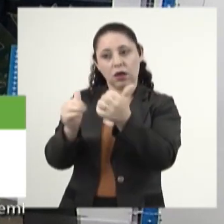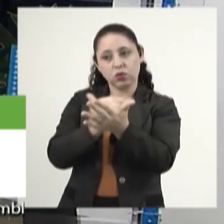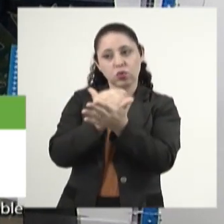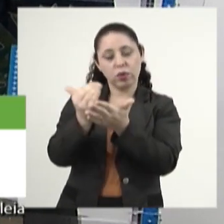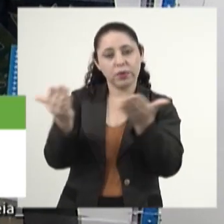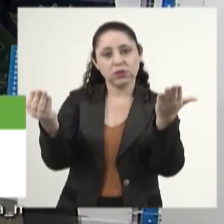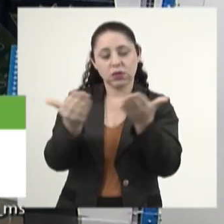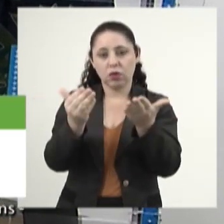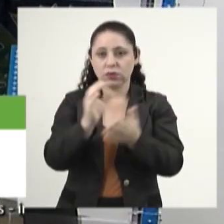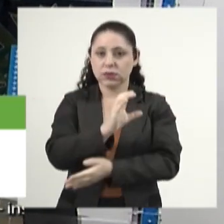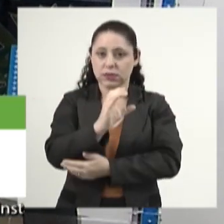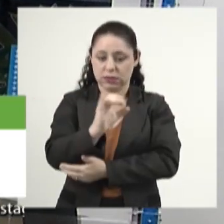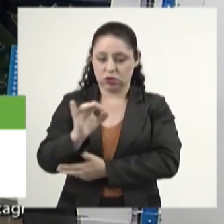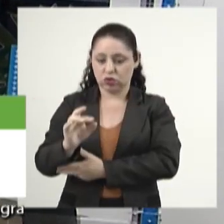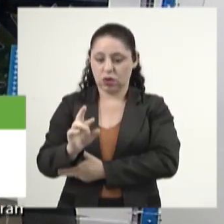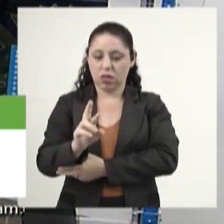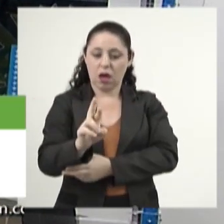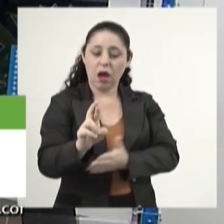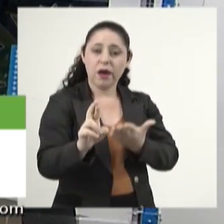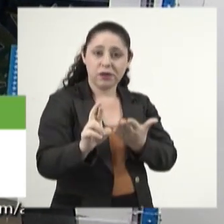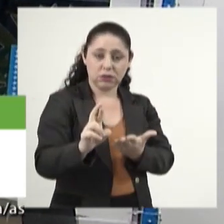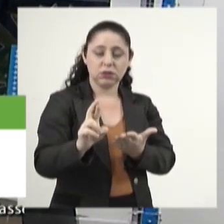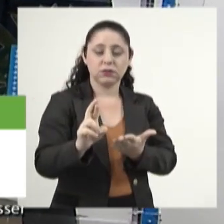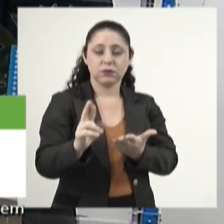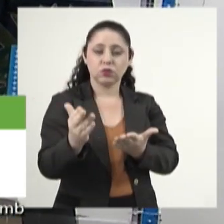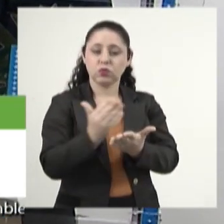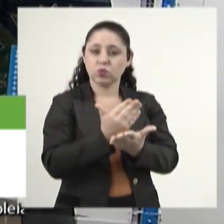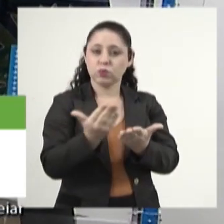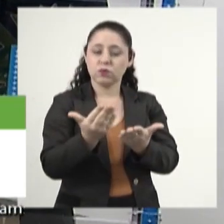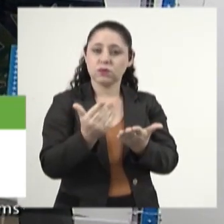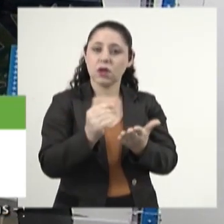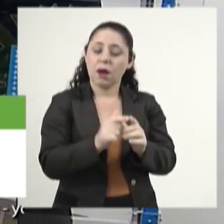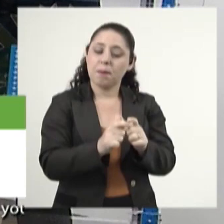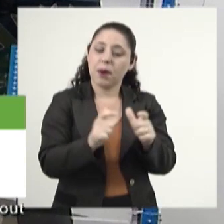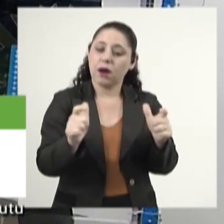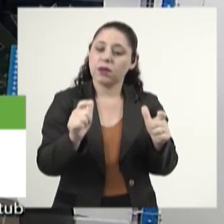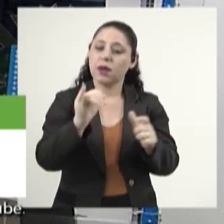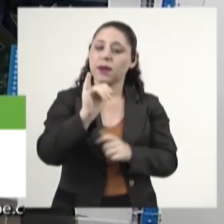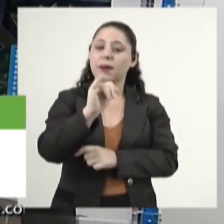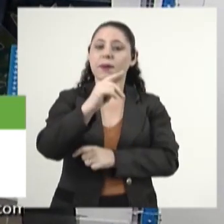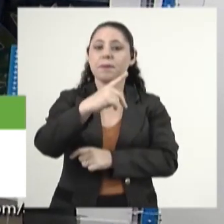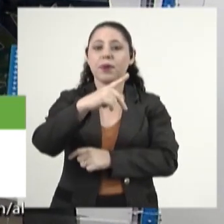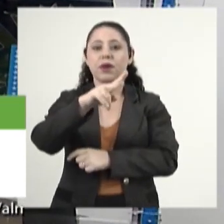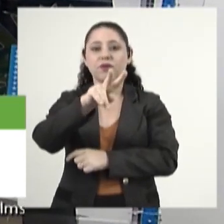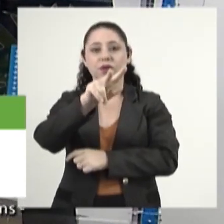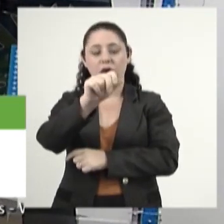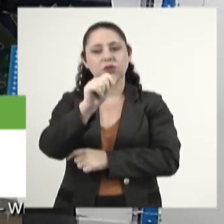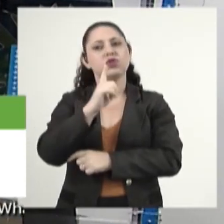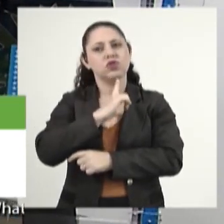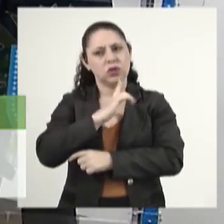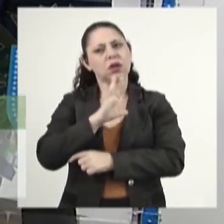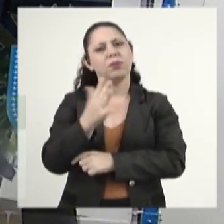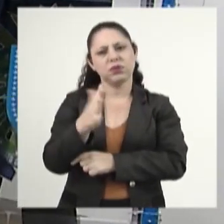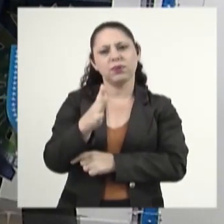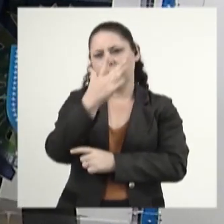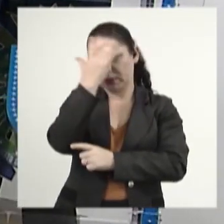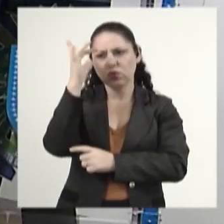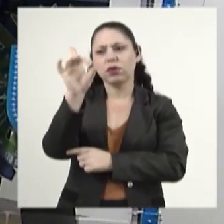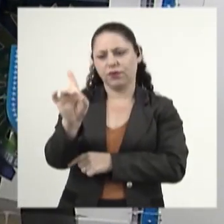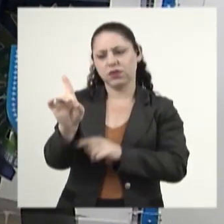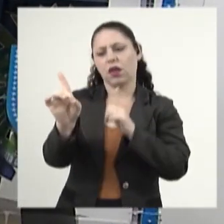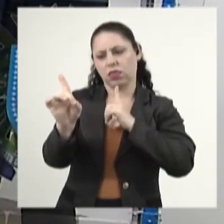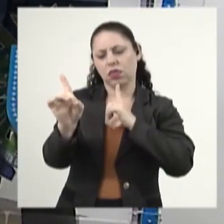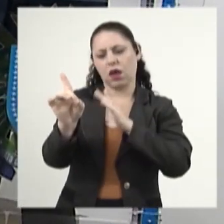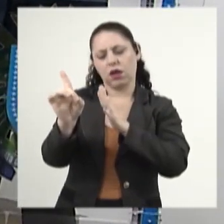inicial, então, da Comissão de Constituição, Justiça e Redação, que amplia a isenção de PVA, que já existe uma previsão para pessoas com